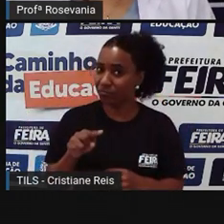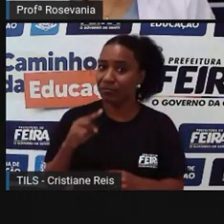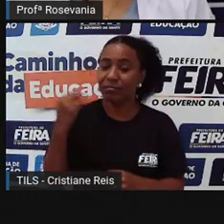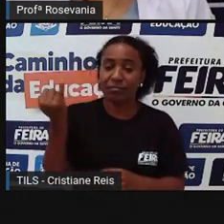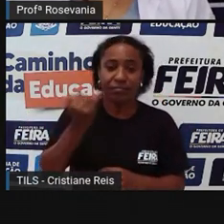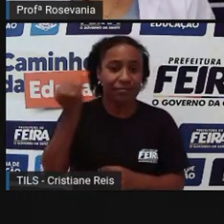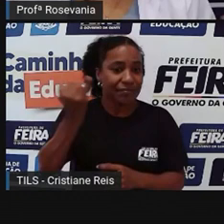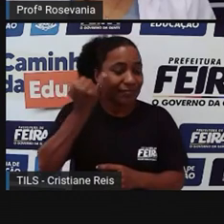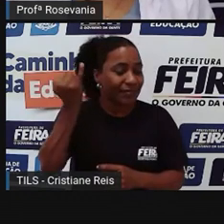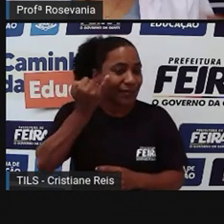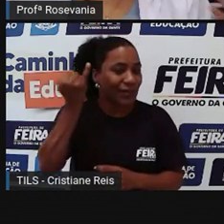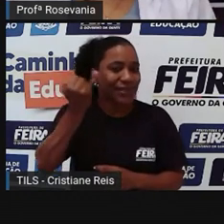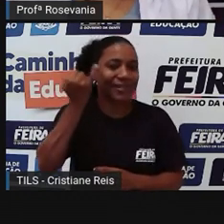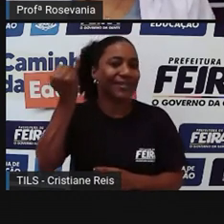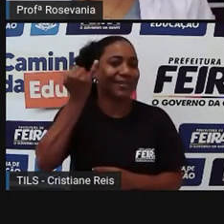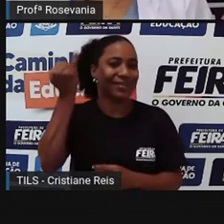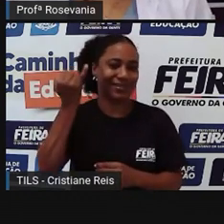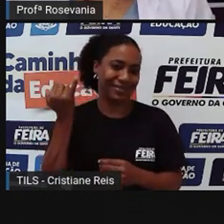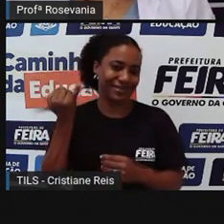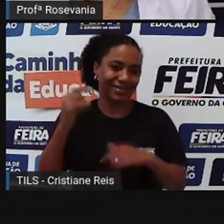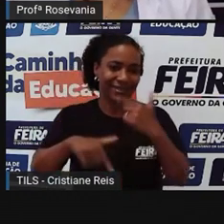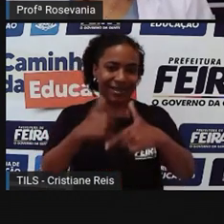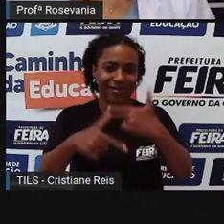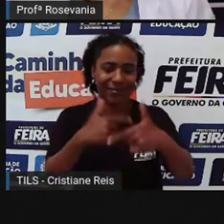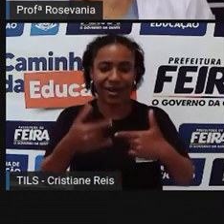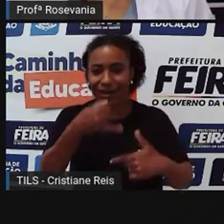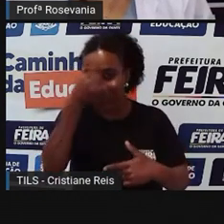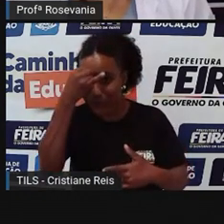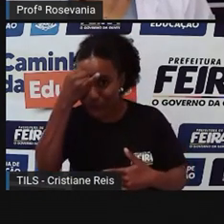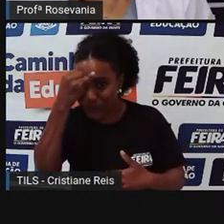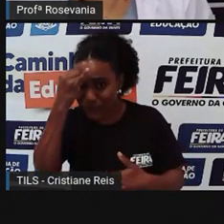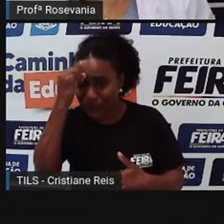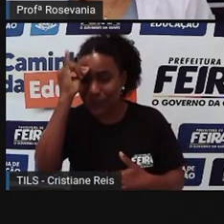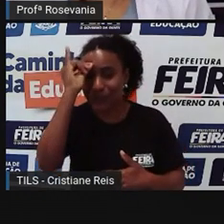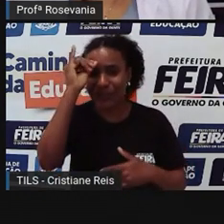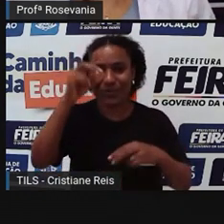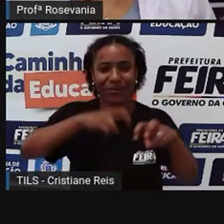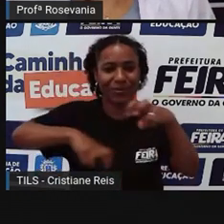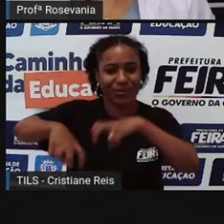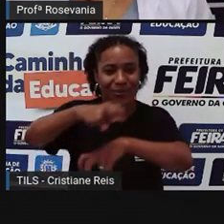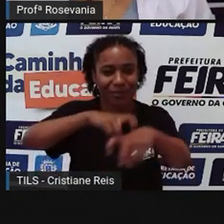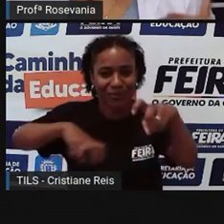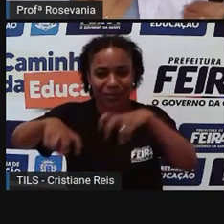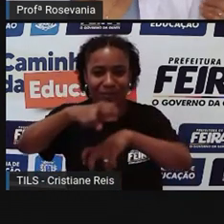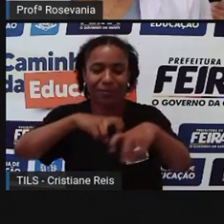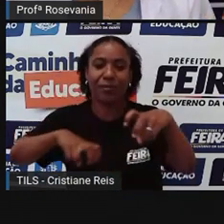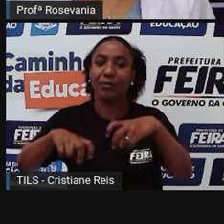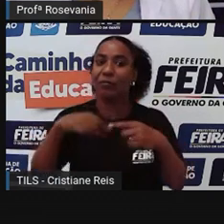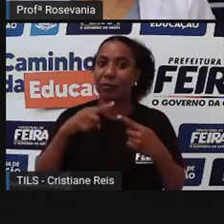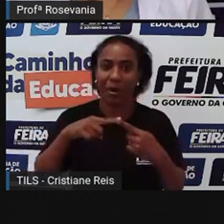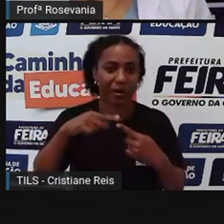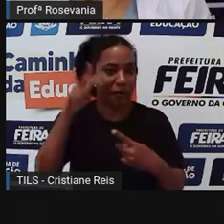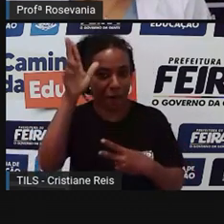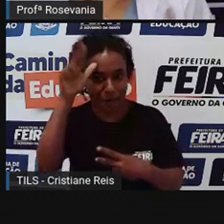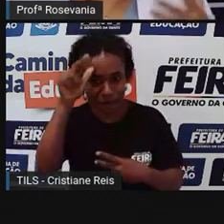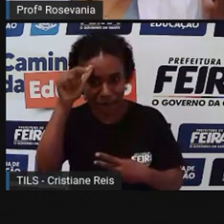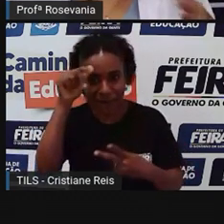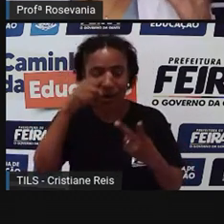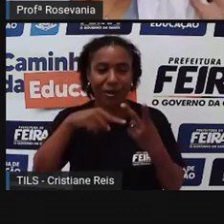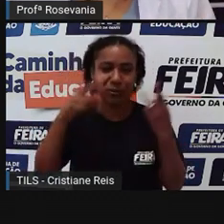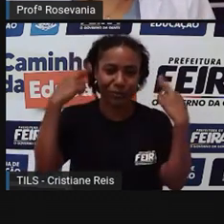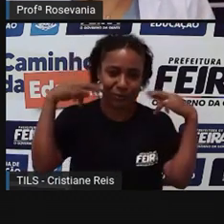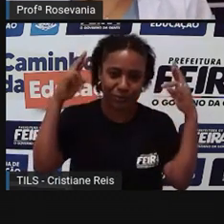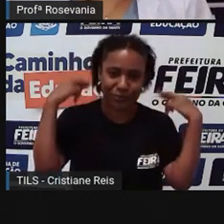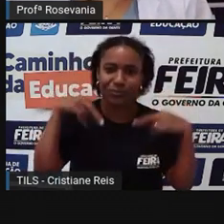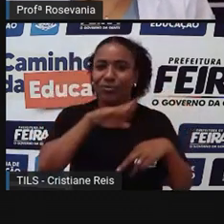da pecuária, depois até se mudou, né, não foi tanto gado, aí já mudou, né, para cavalos, né, para pocos,